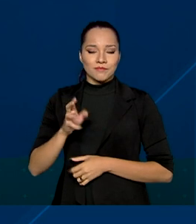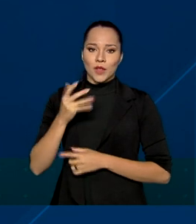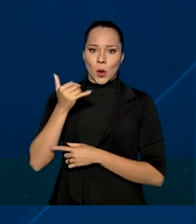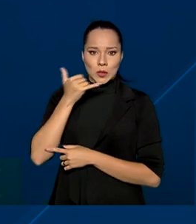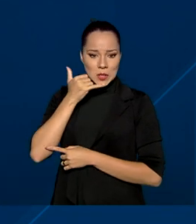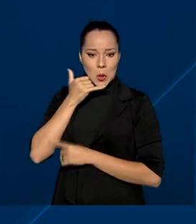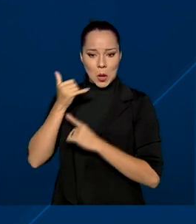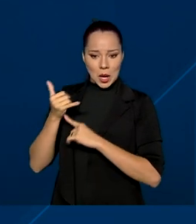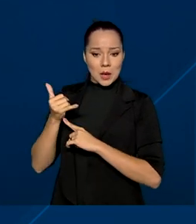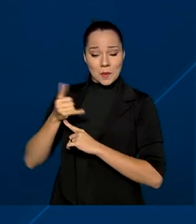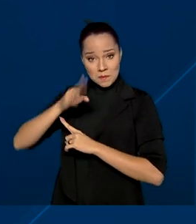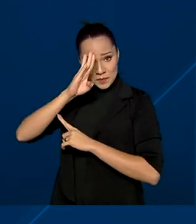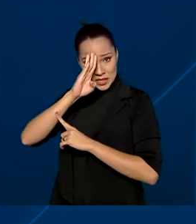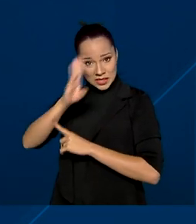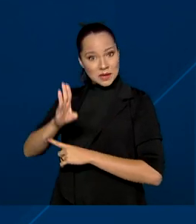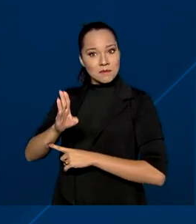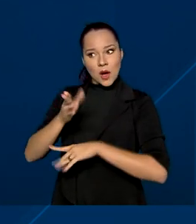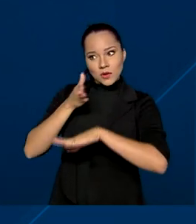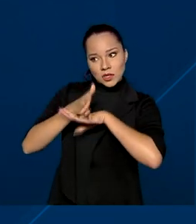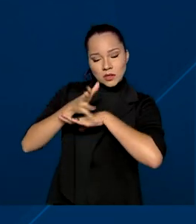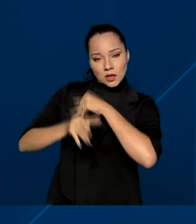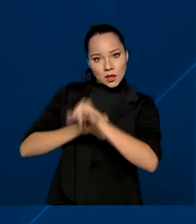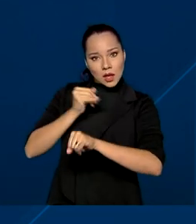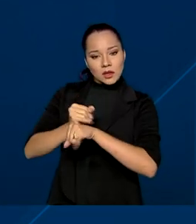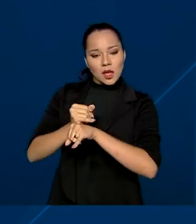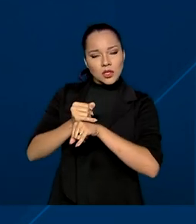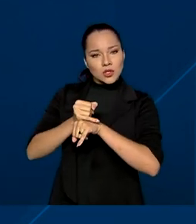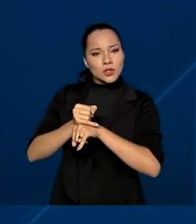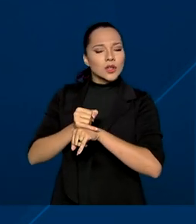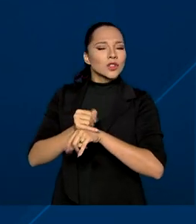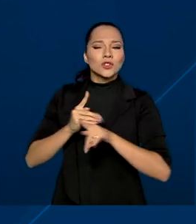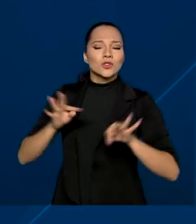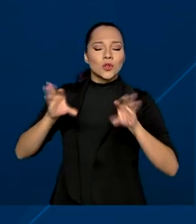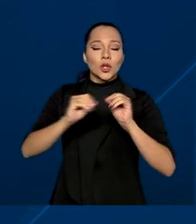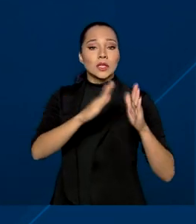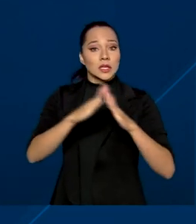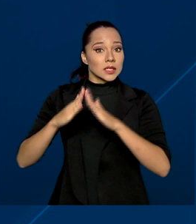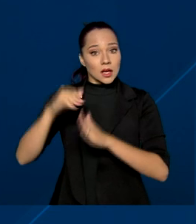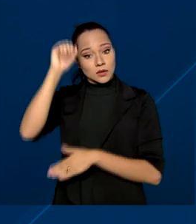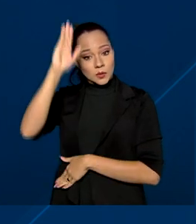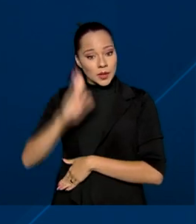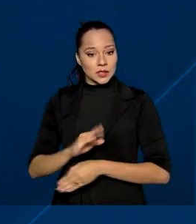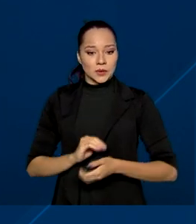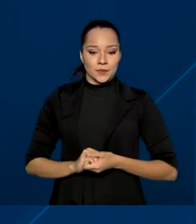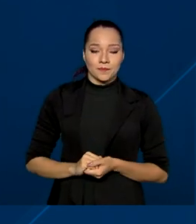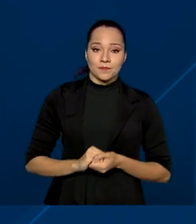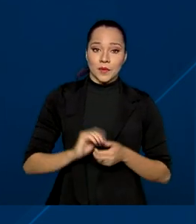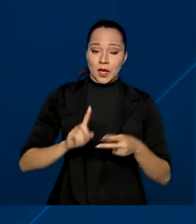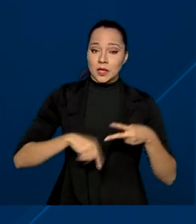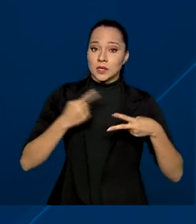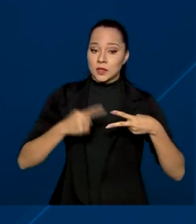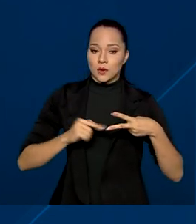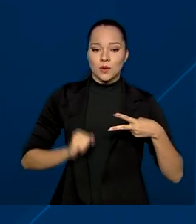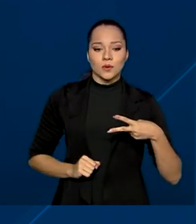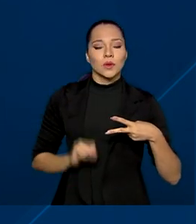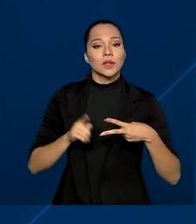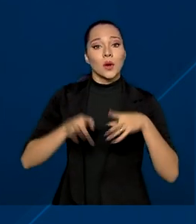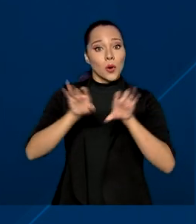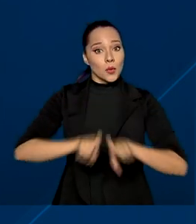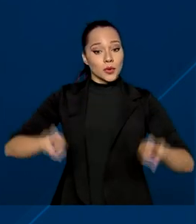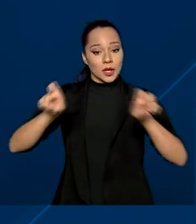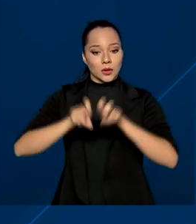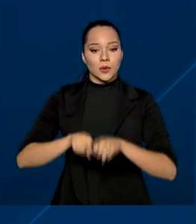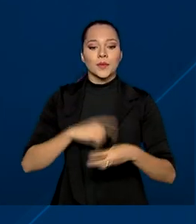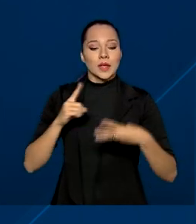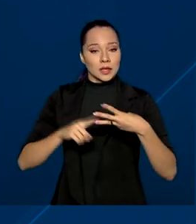é o principal meio de acesso à internet de quase todos os domicílios do país. Em segundo lugar está o computador,